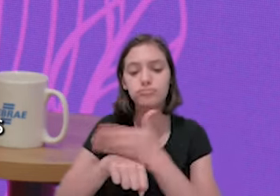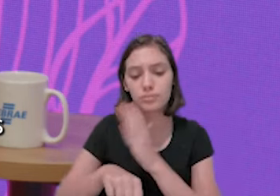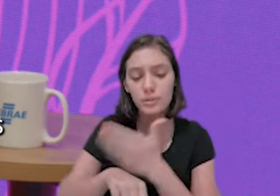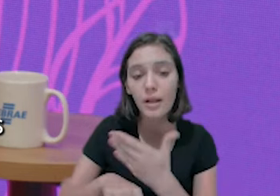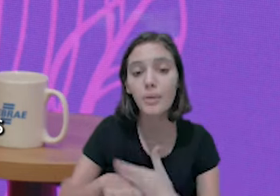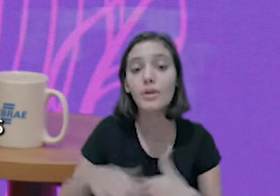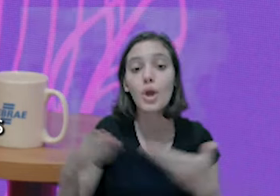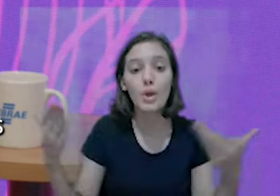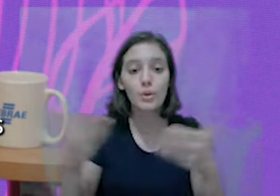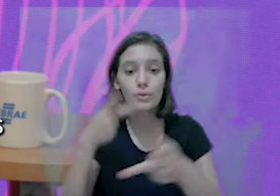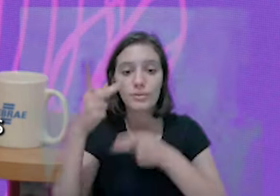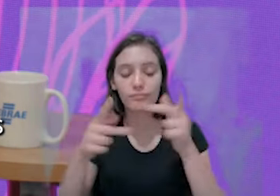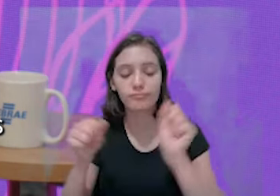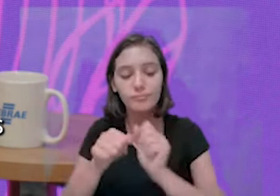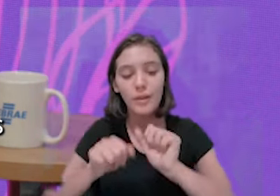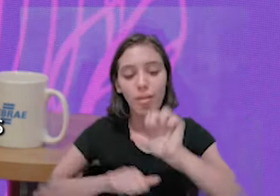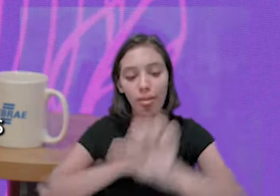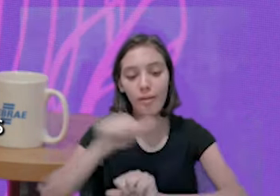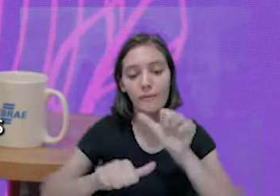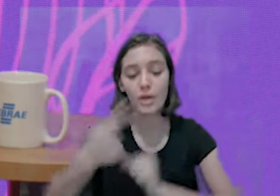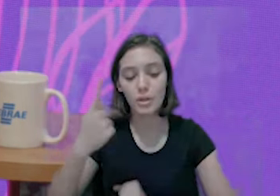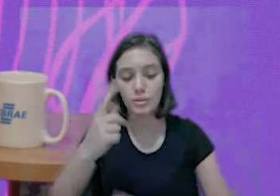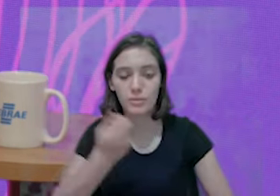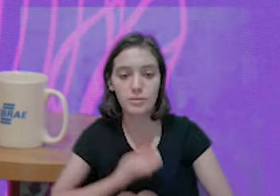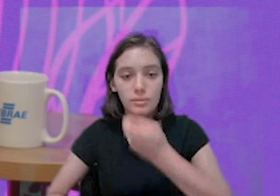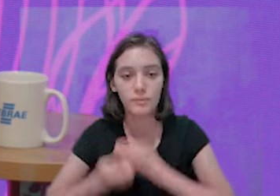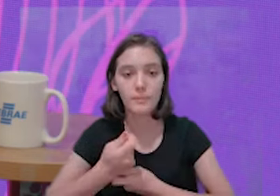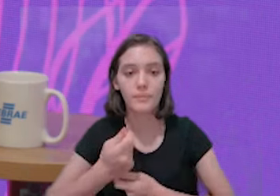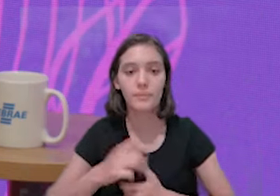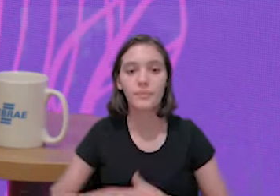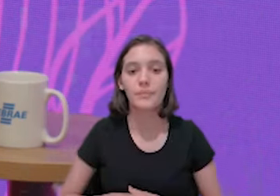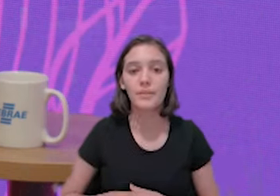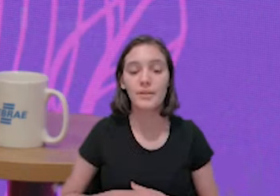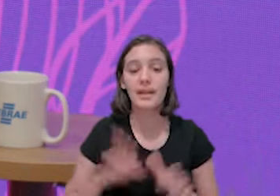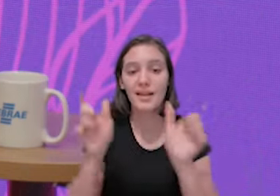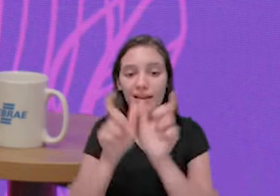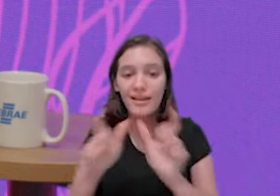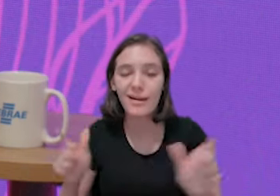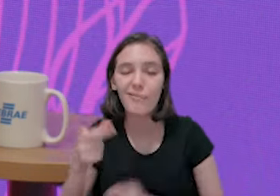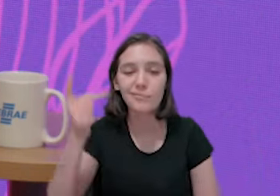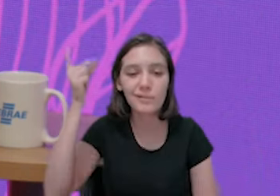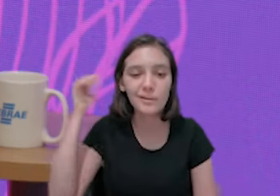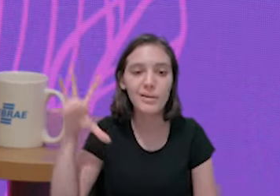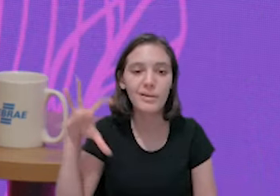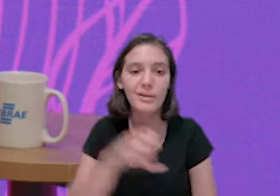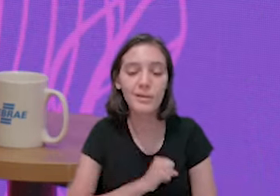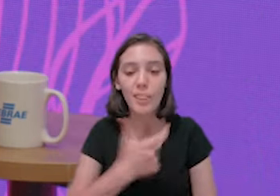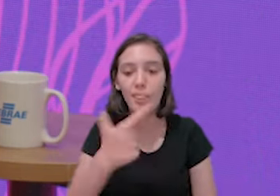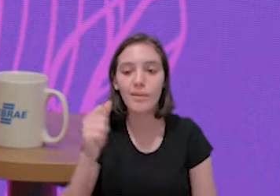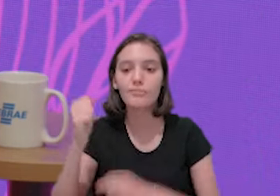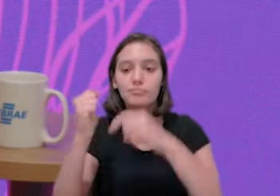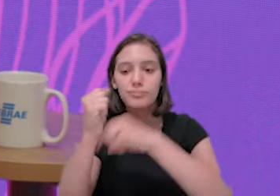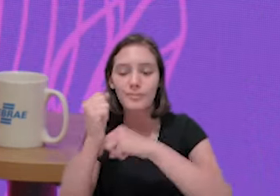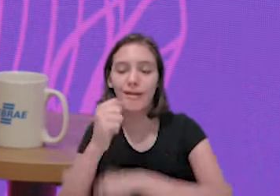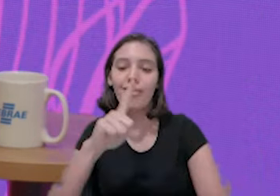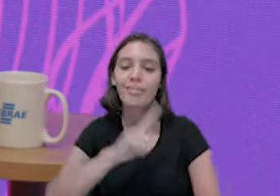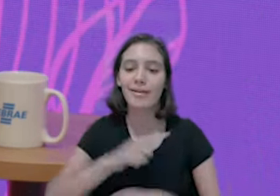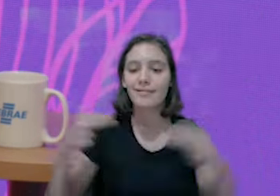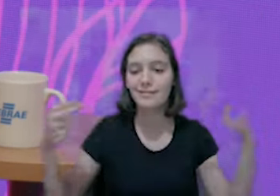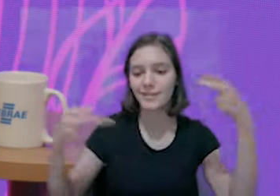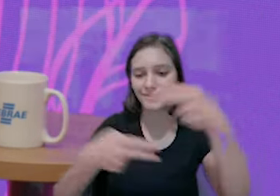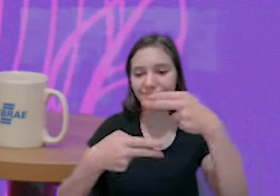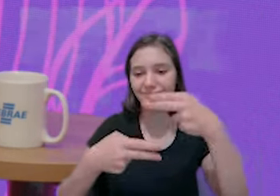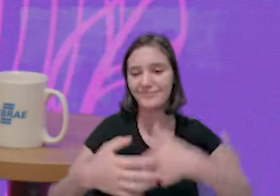pelos nossos treinamentos e hoje estão fazendo a diferença nos seus negócios. E aquela vela frase que eu amo, não tem segredo,